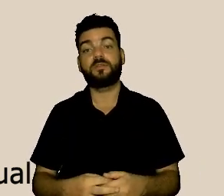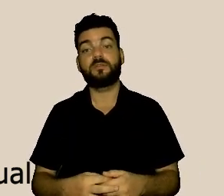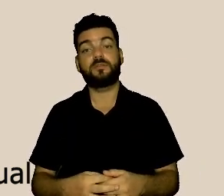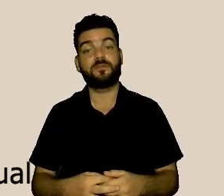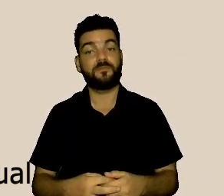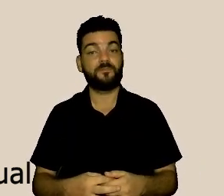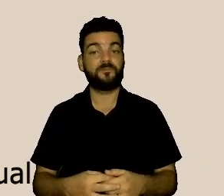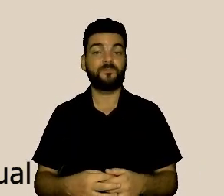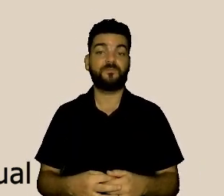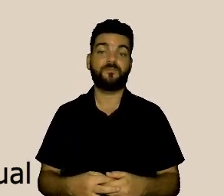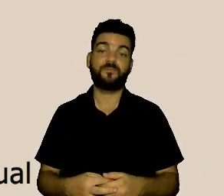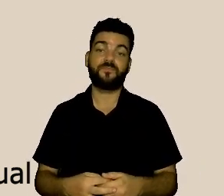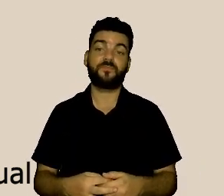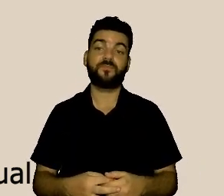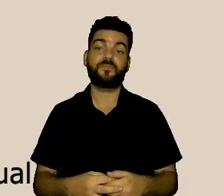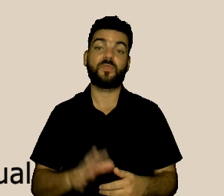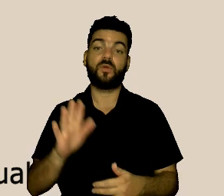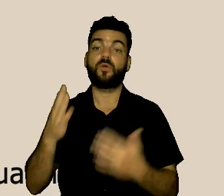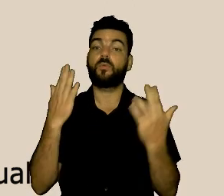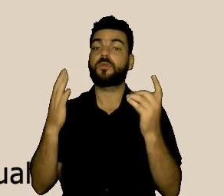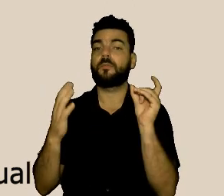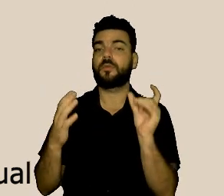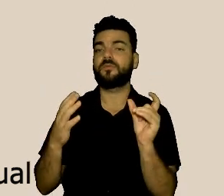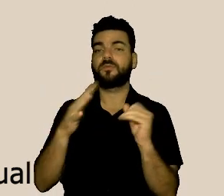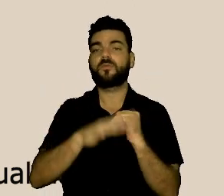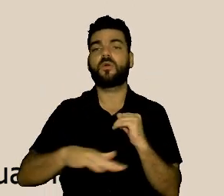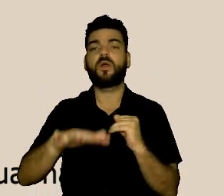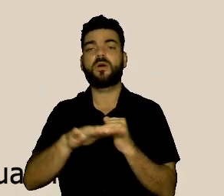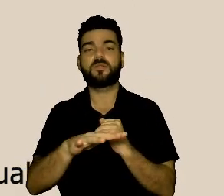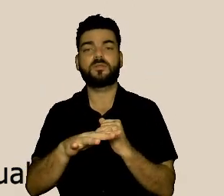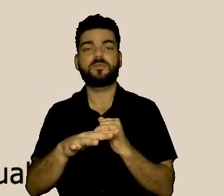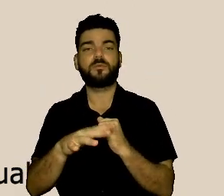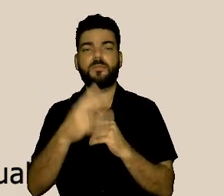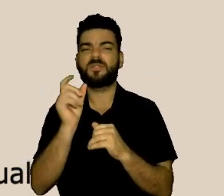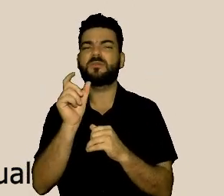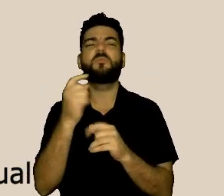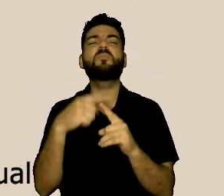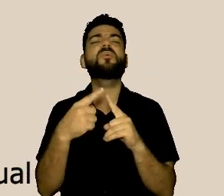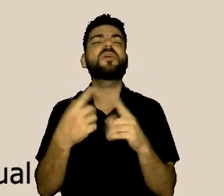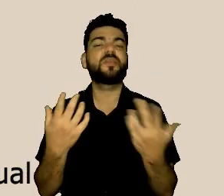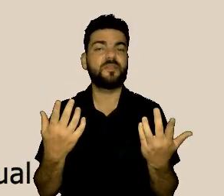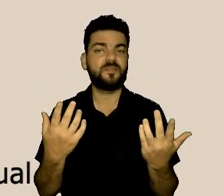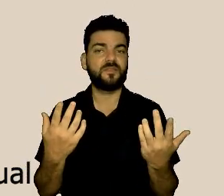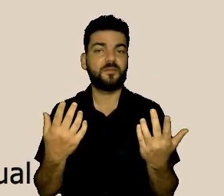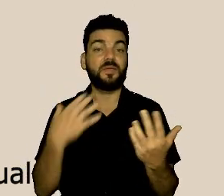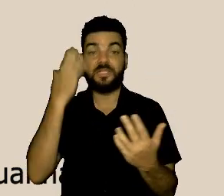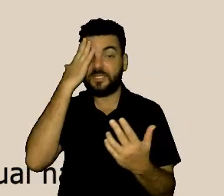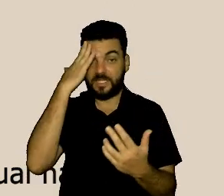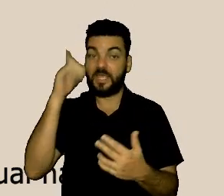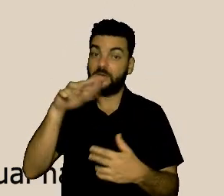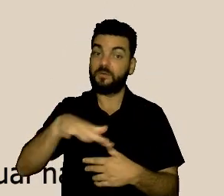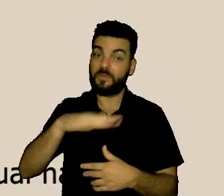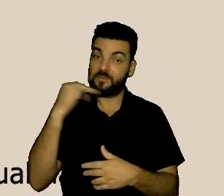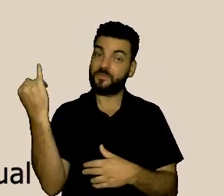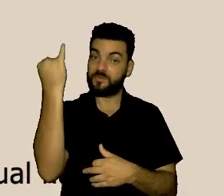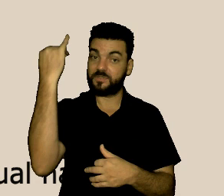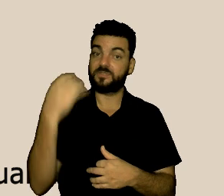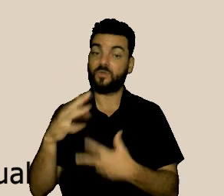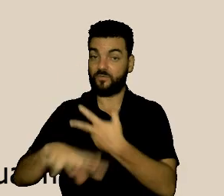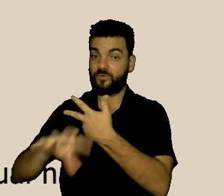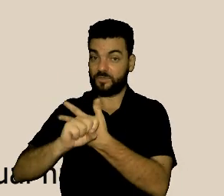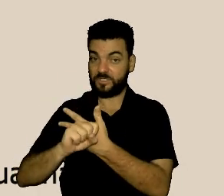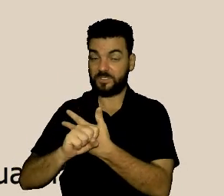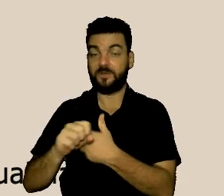vezes. É para marcar que é a ouvidoria geral da cidade, especialmente, é um espaço público de